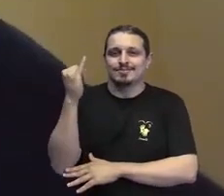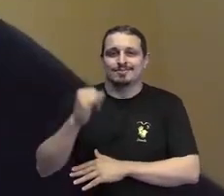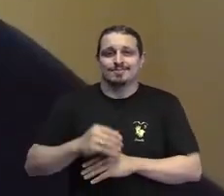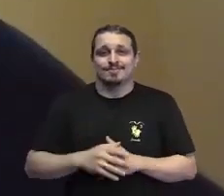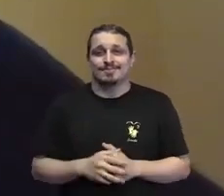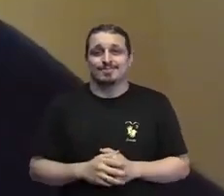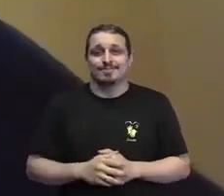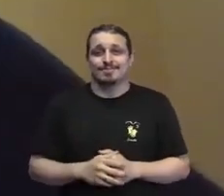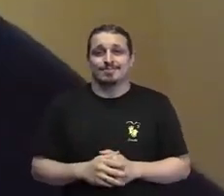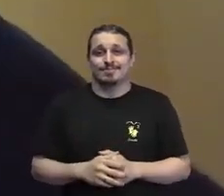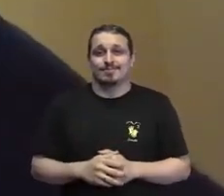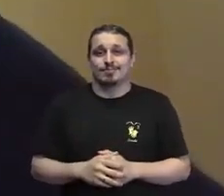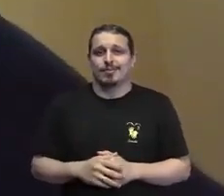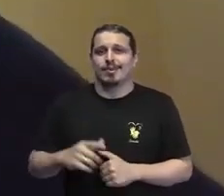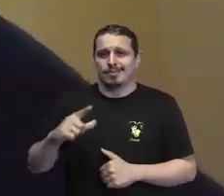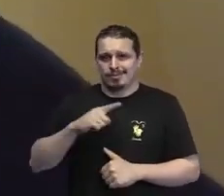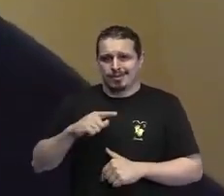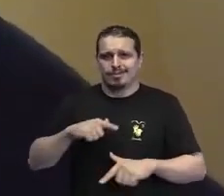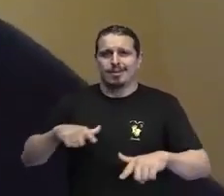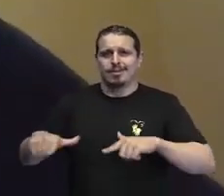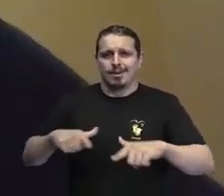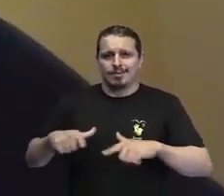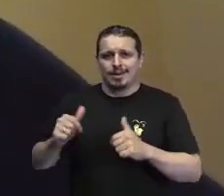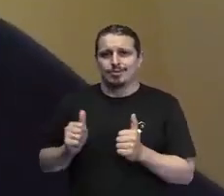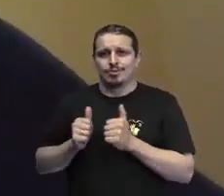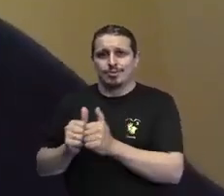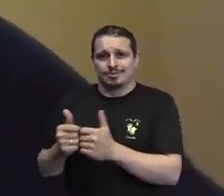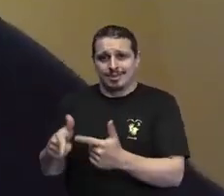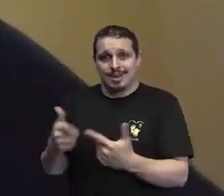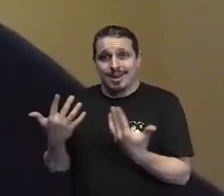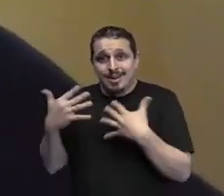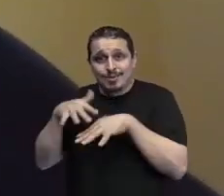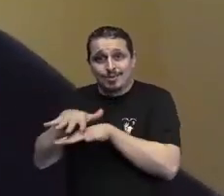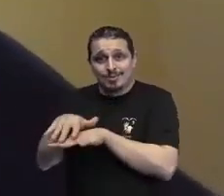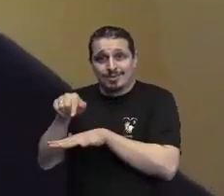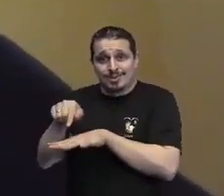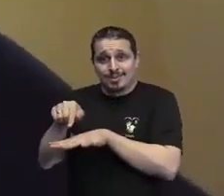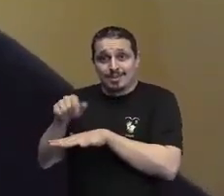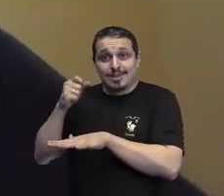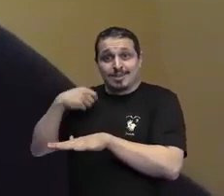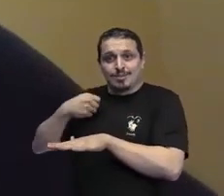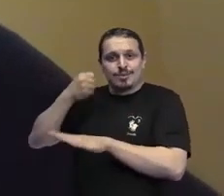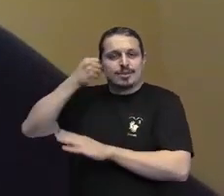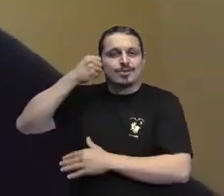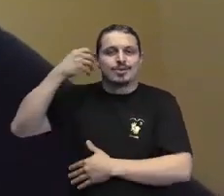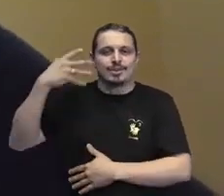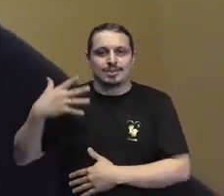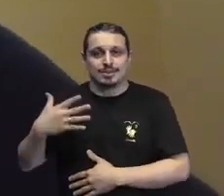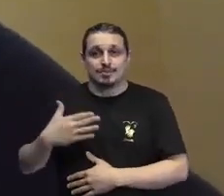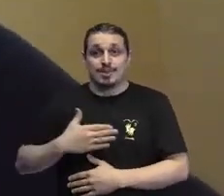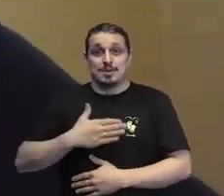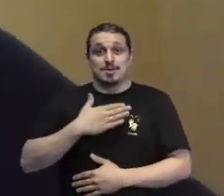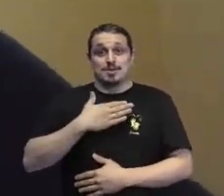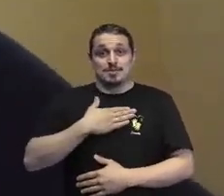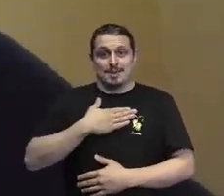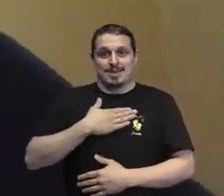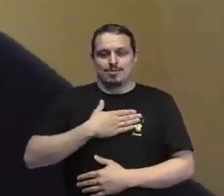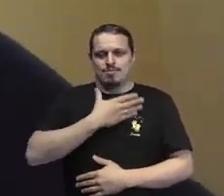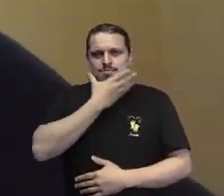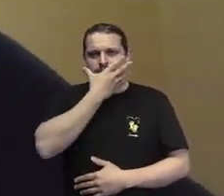da diversidade e da inclusão. Me autodescrevendo, eu sou um homem de pele branca,